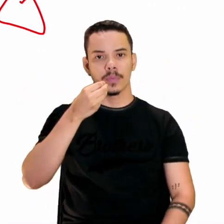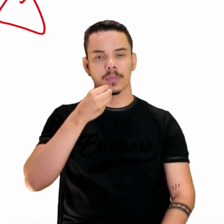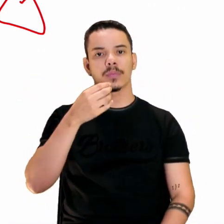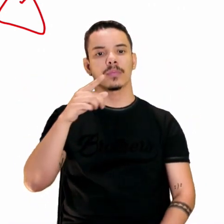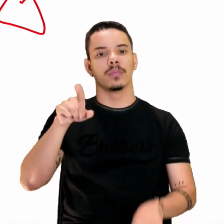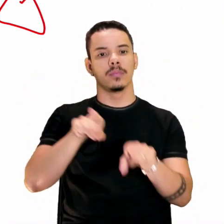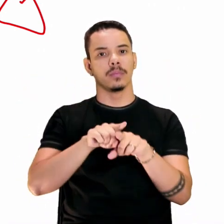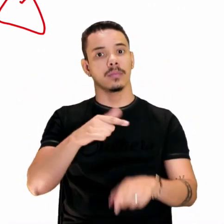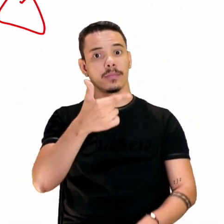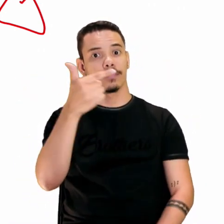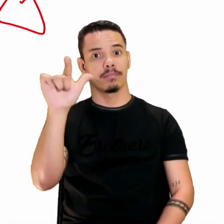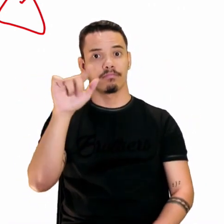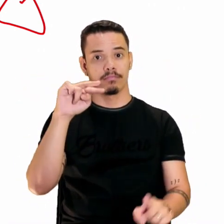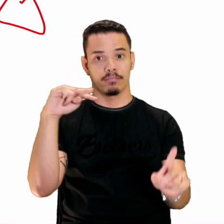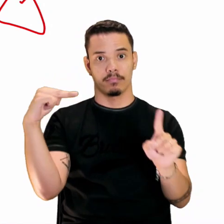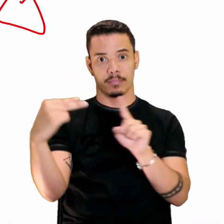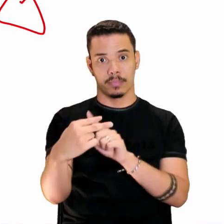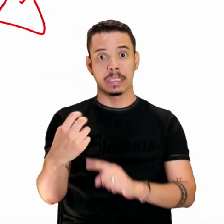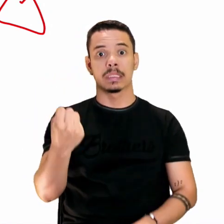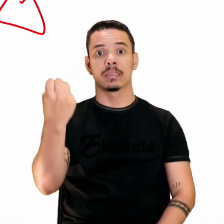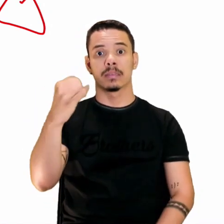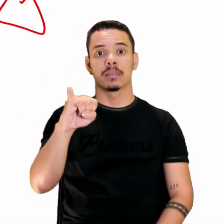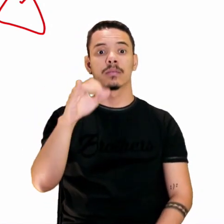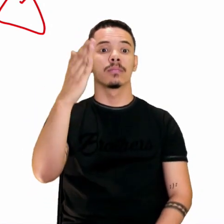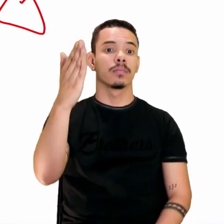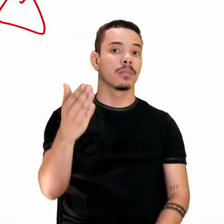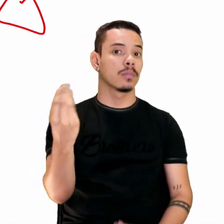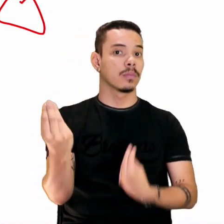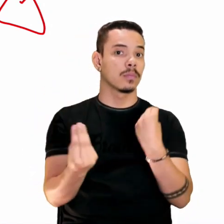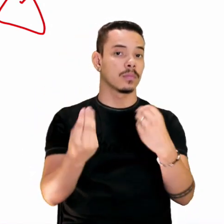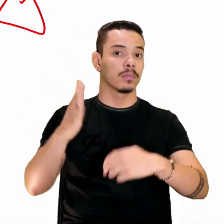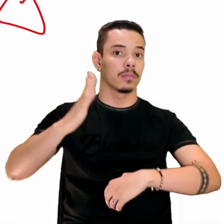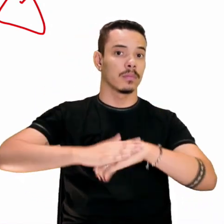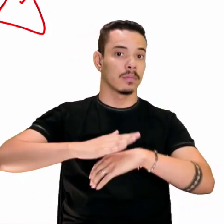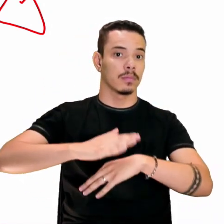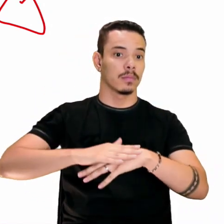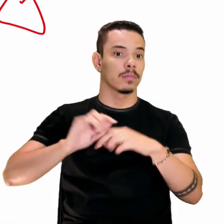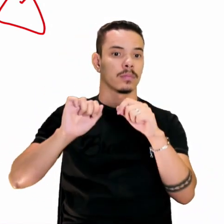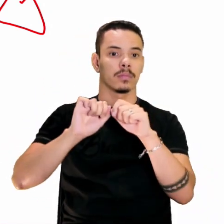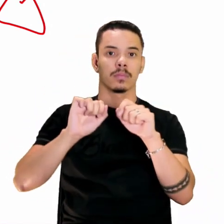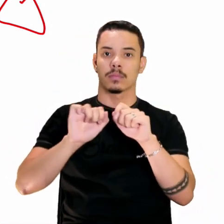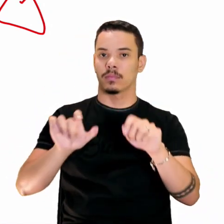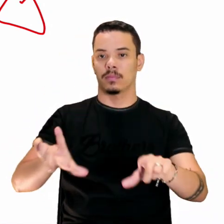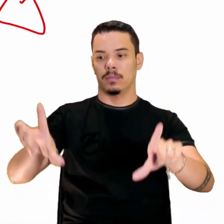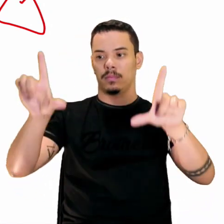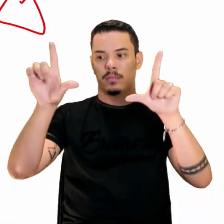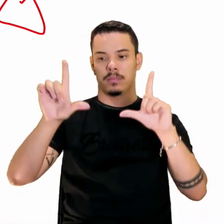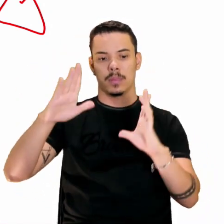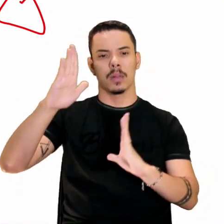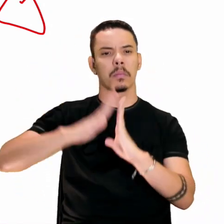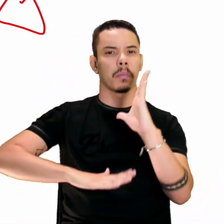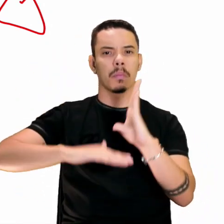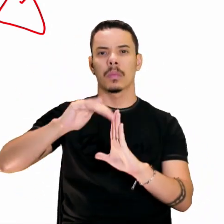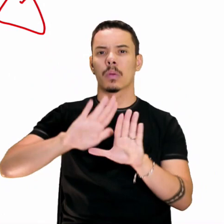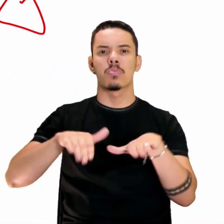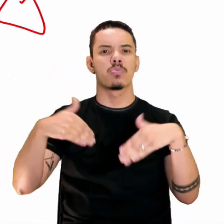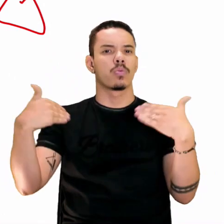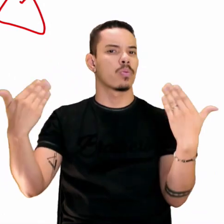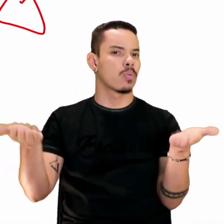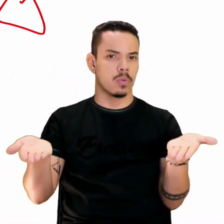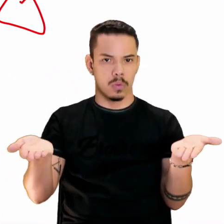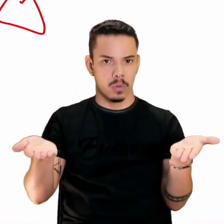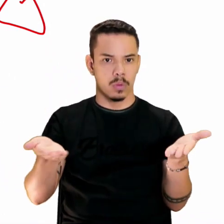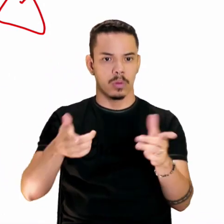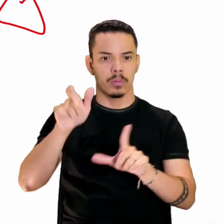releitura? Poderia. Se fosse você, como você faria aí uma tela? Você pintaria com quais personagens?